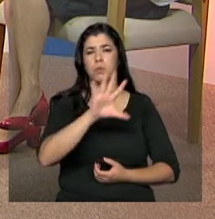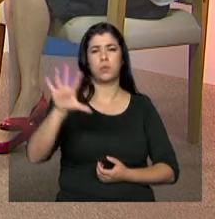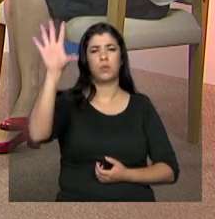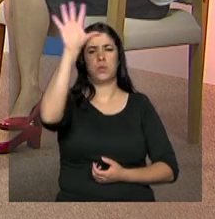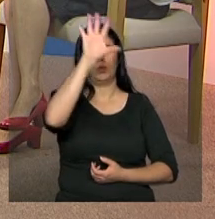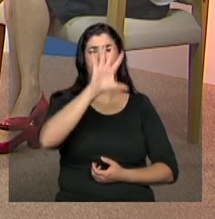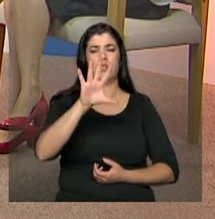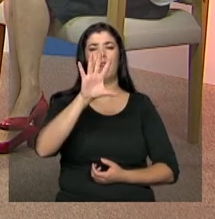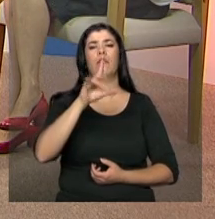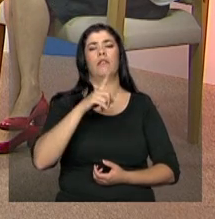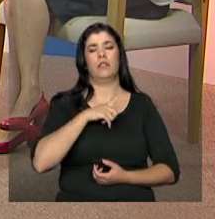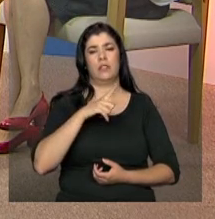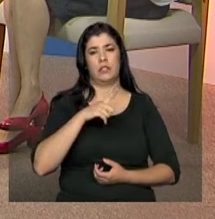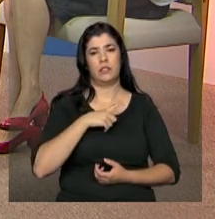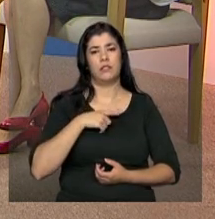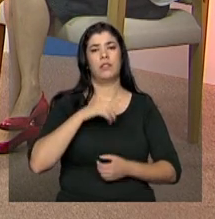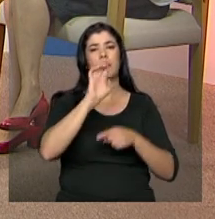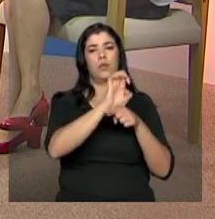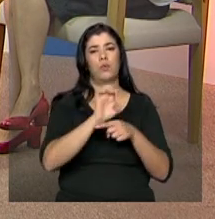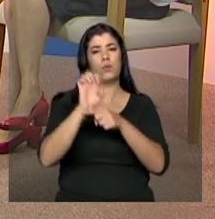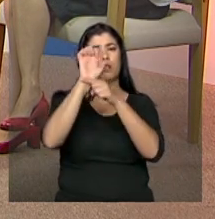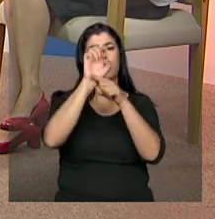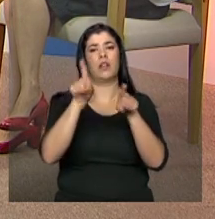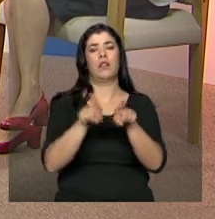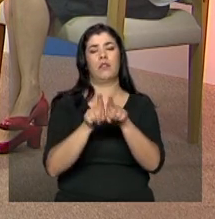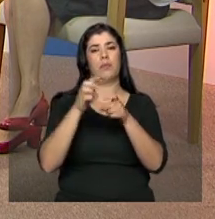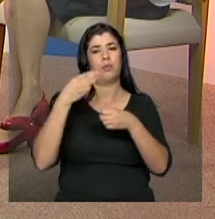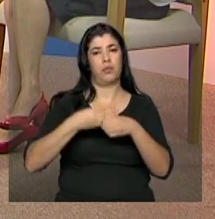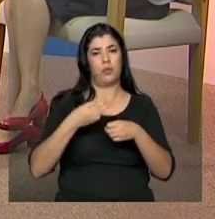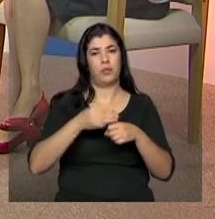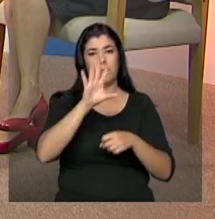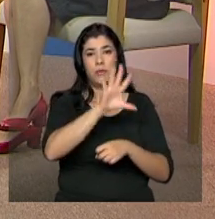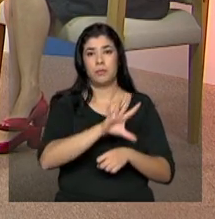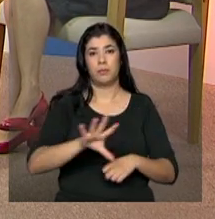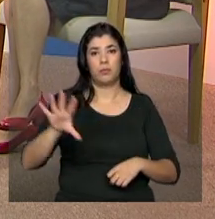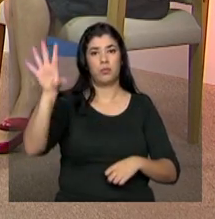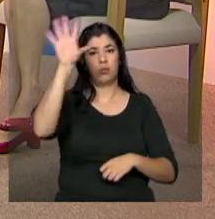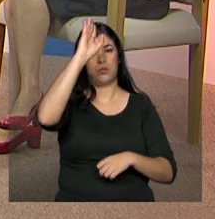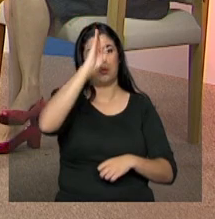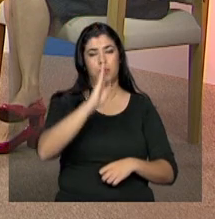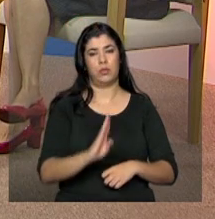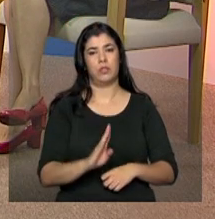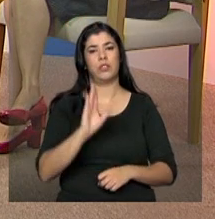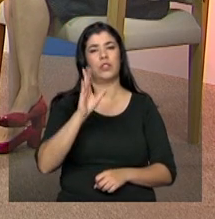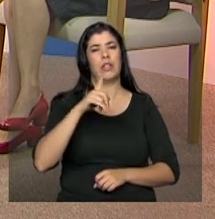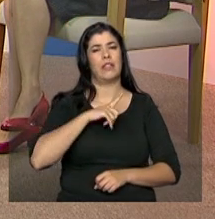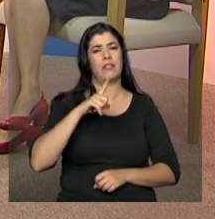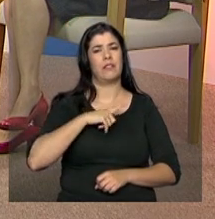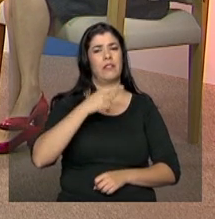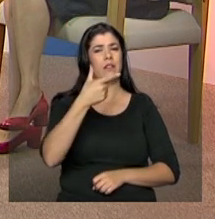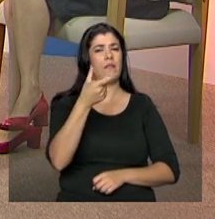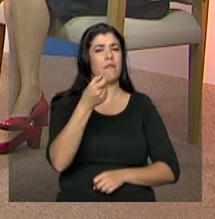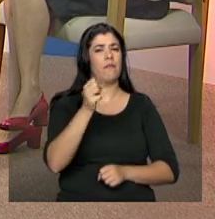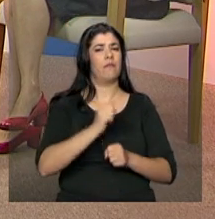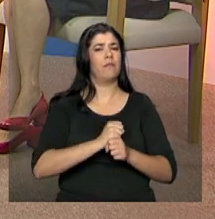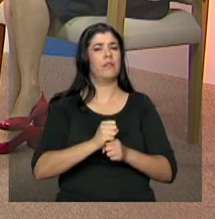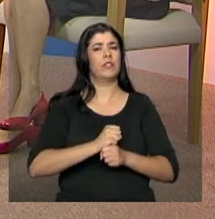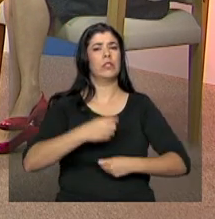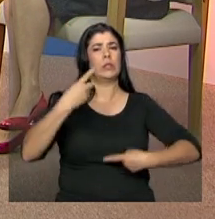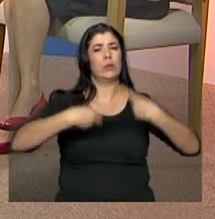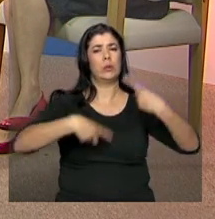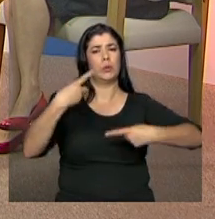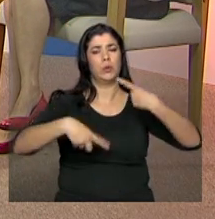A nacional, as estaduais e as municipais. E são 20 anos de debate sobre assistência social